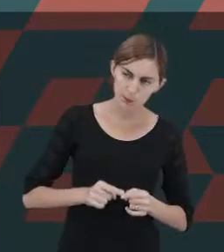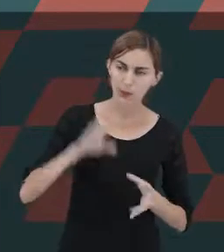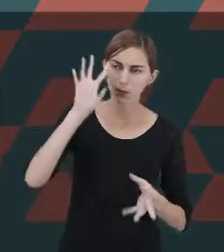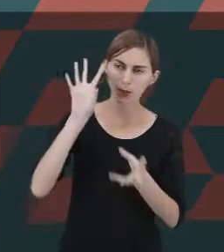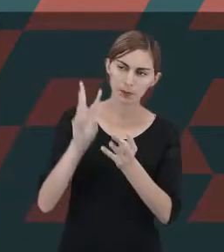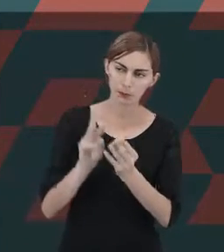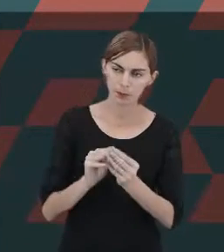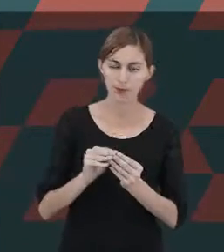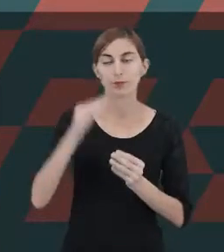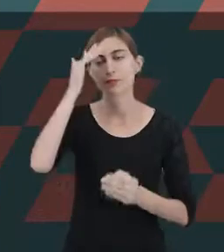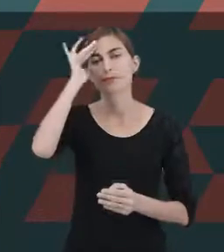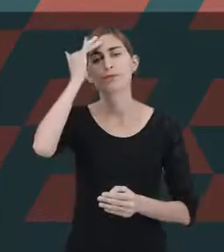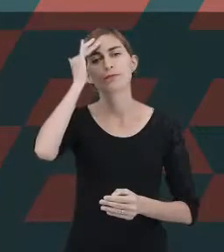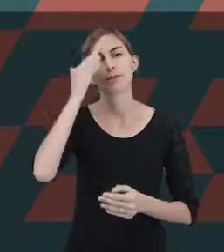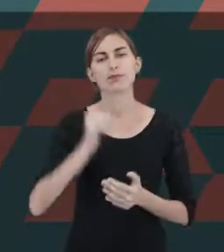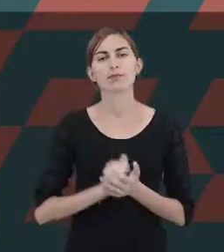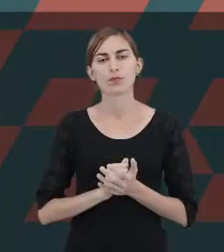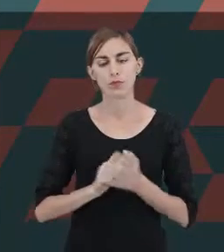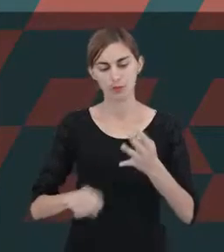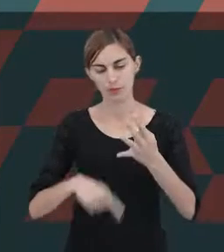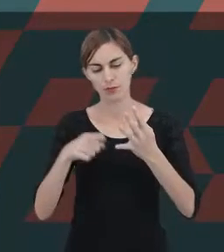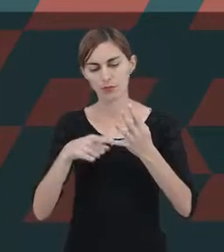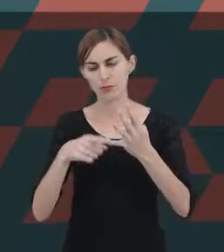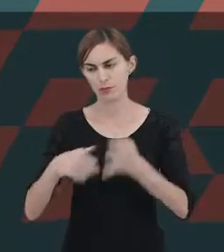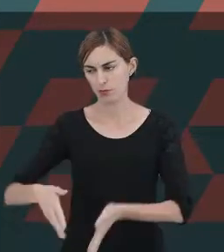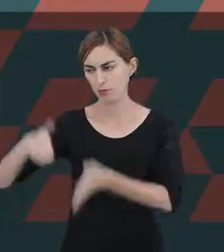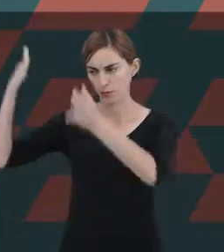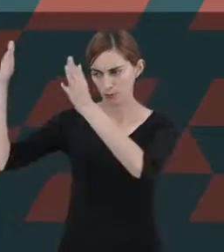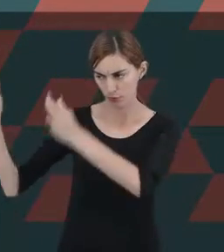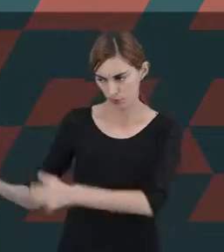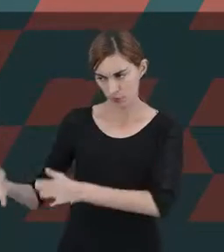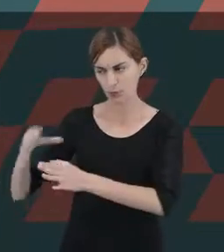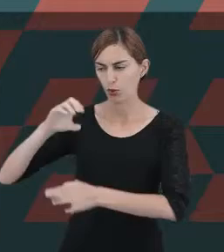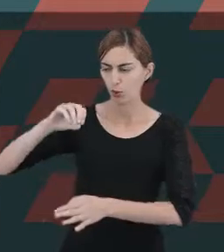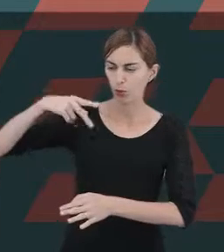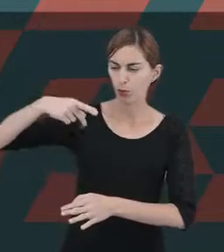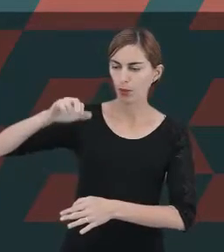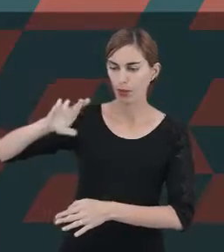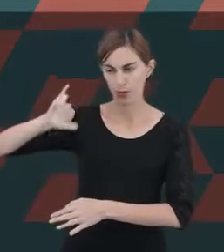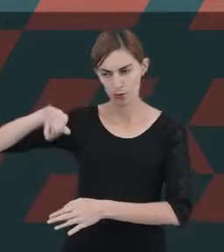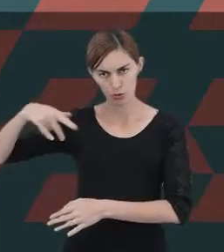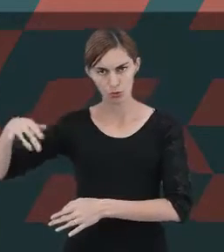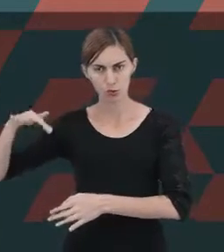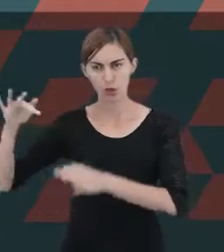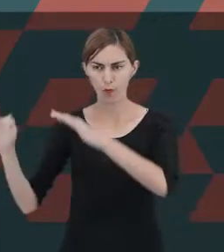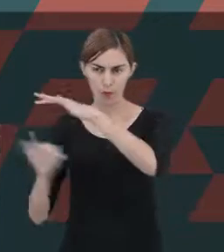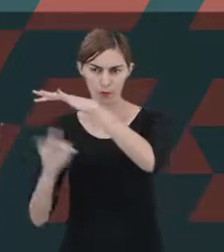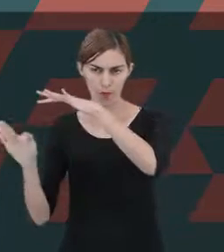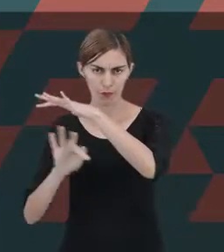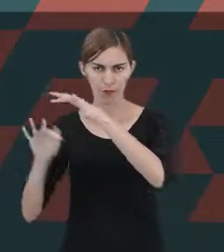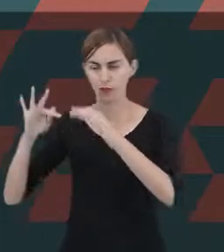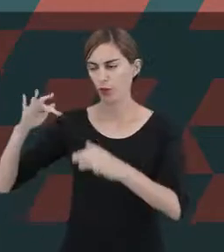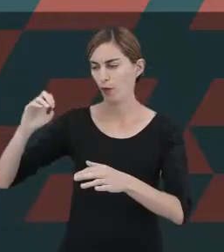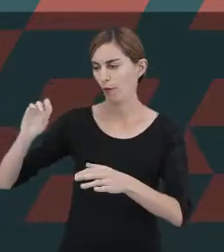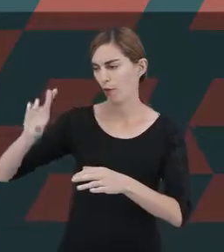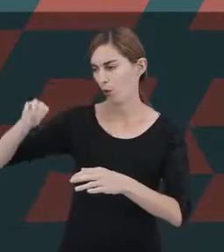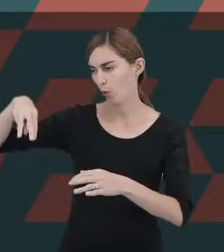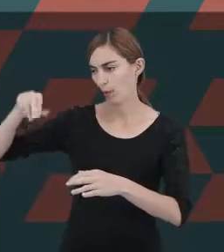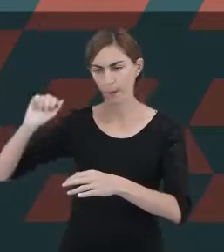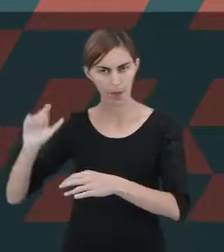entendimento. No estágio 4, que seria o operacional formal ou operatório formal,